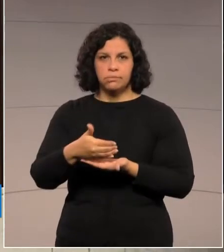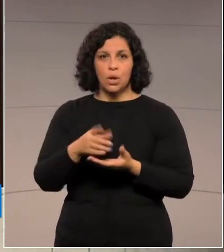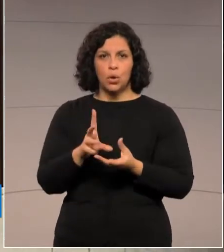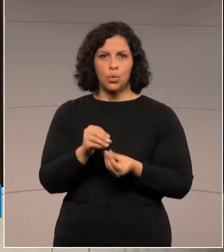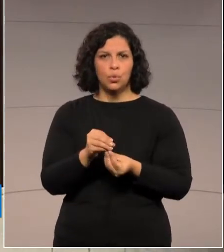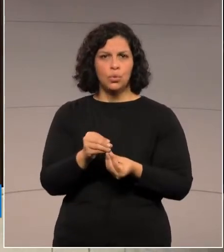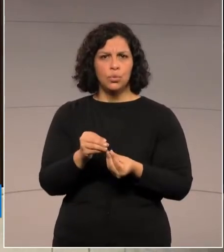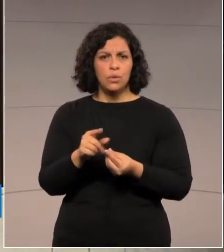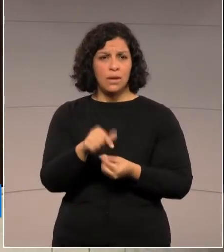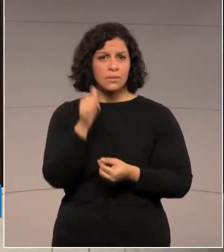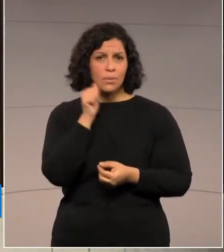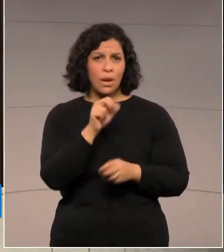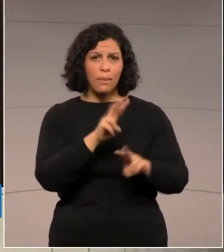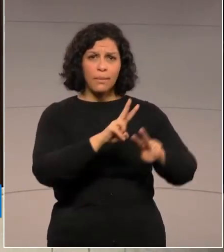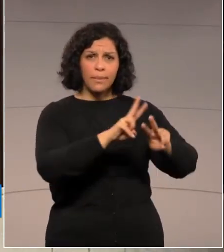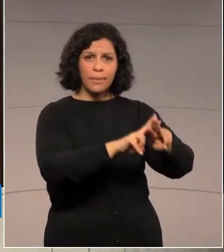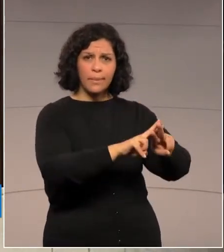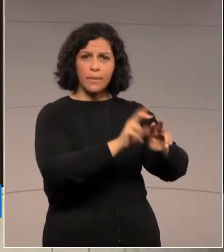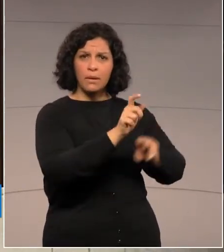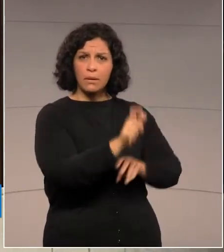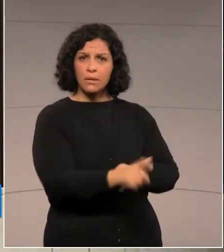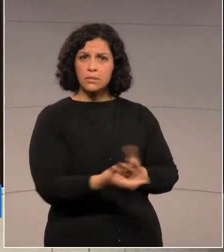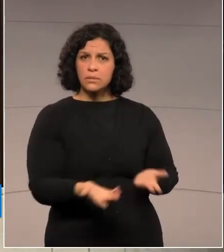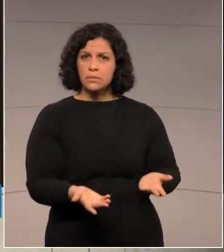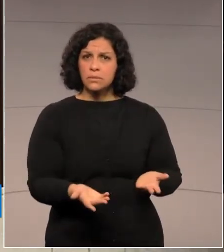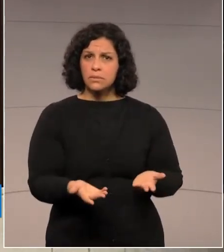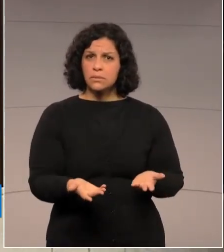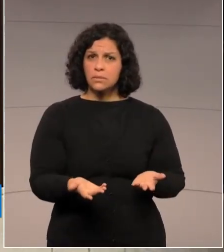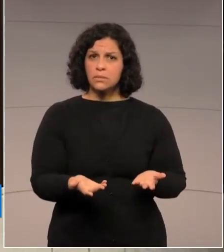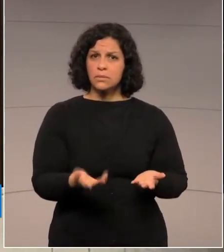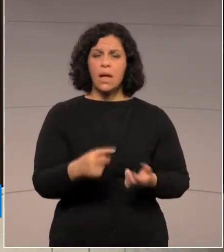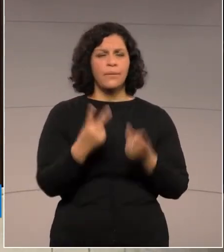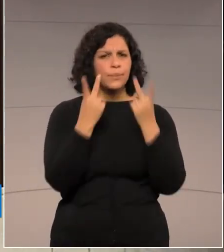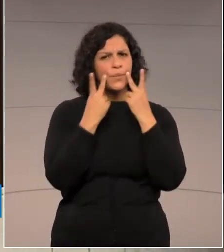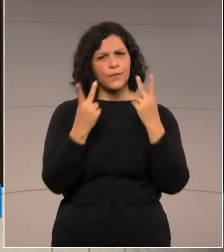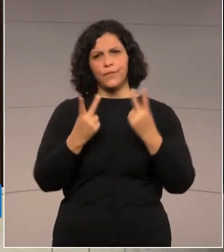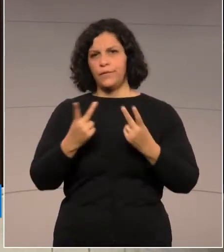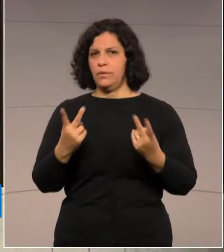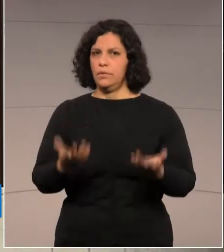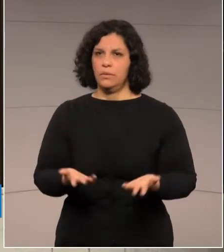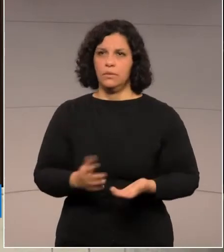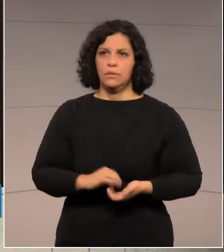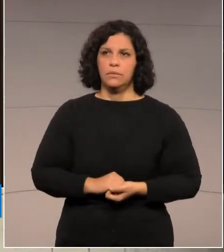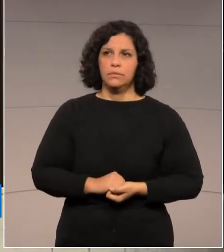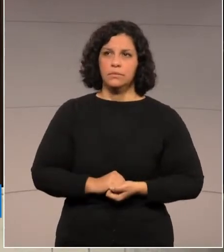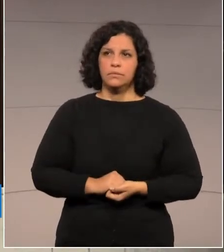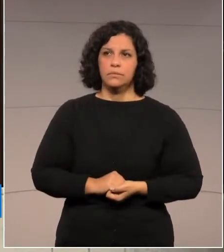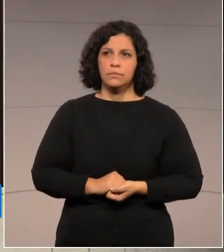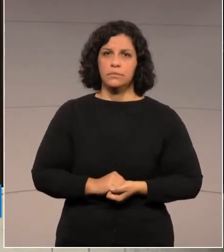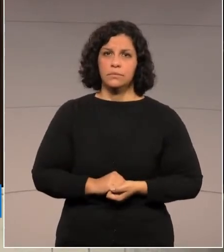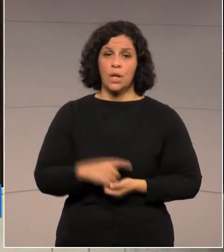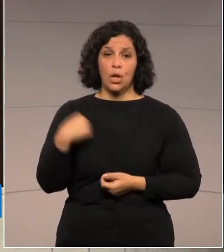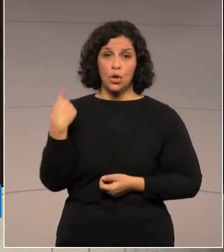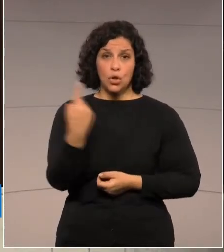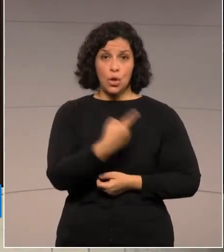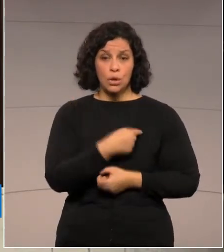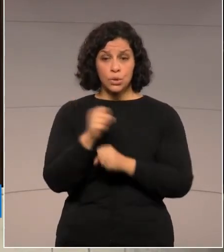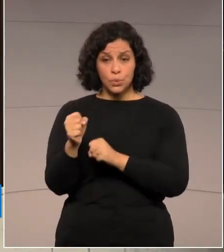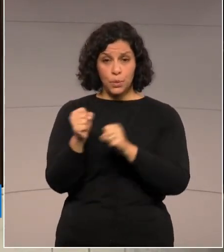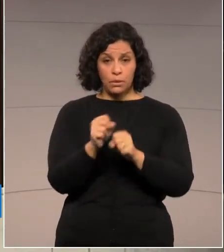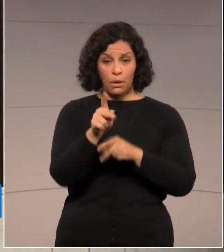e ela ficou presa. Isto é uma vergonha, o poder público